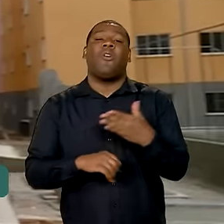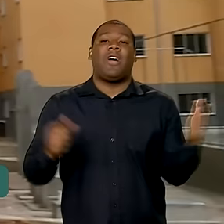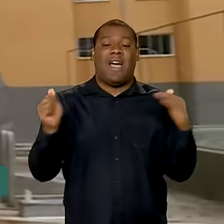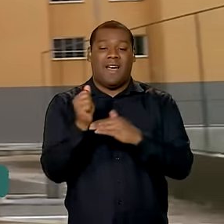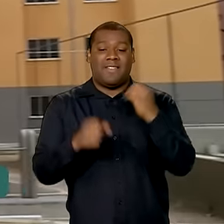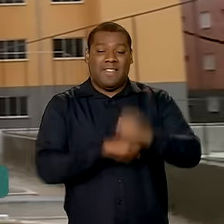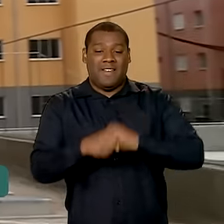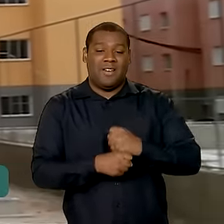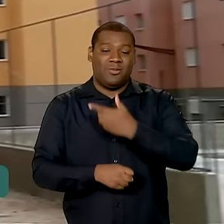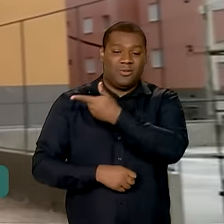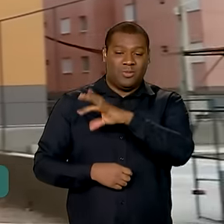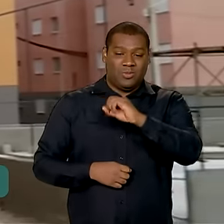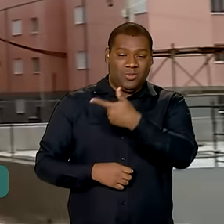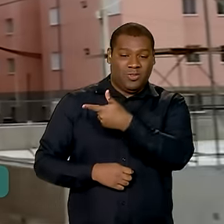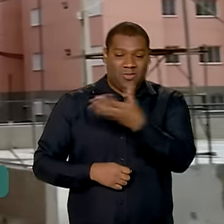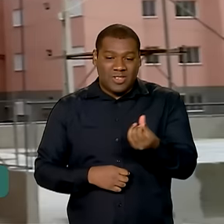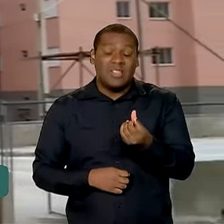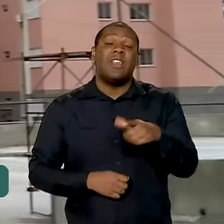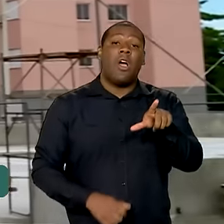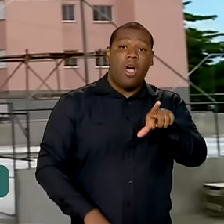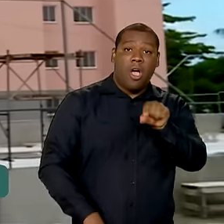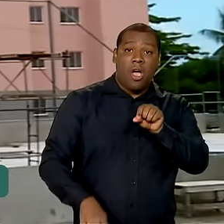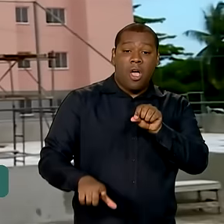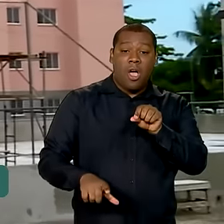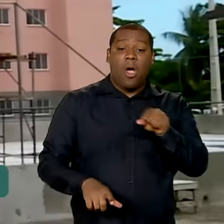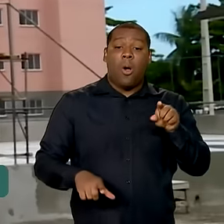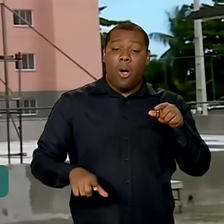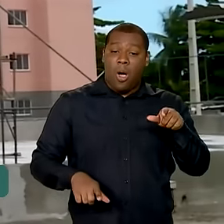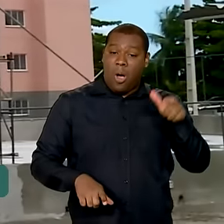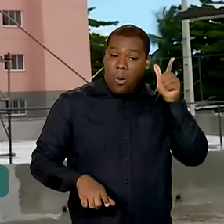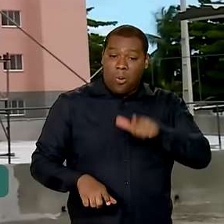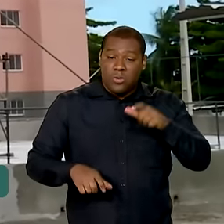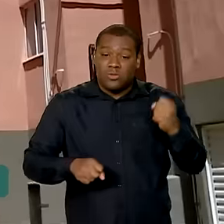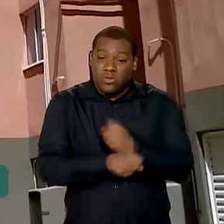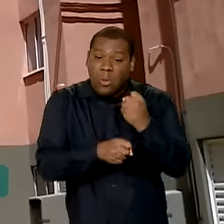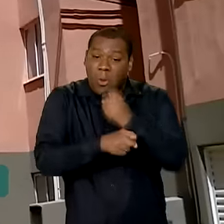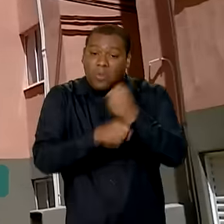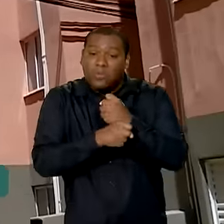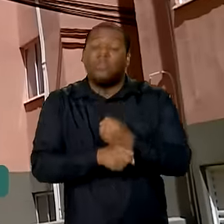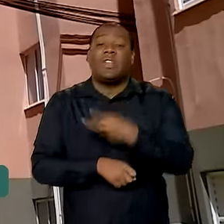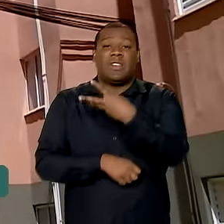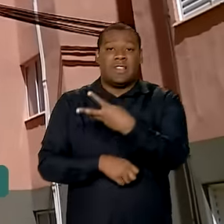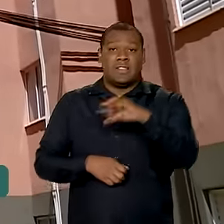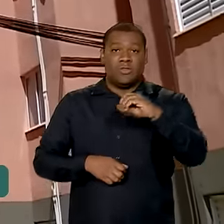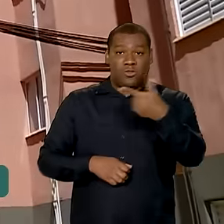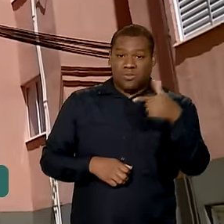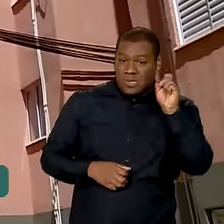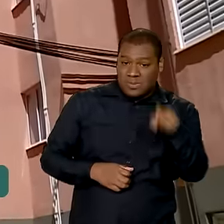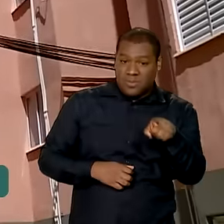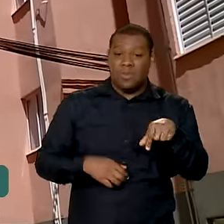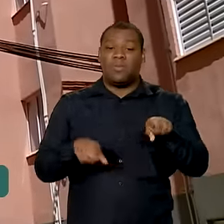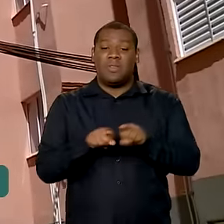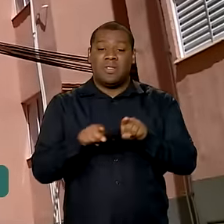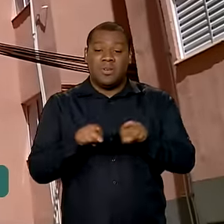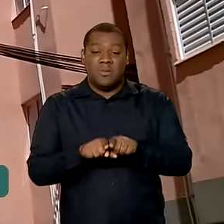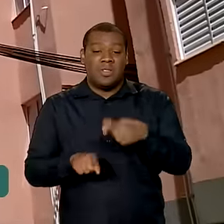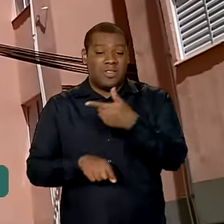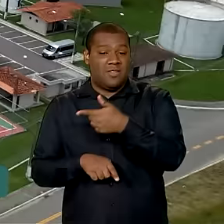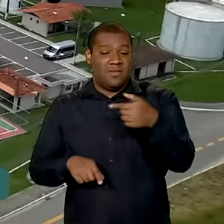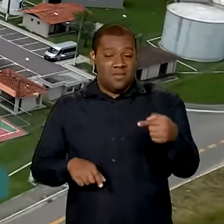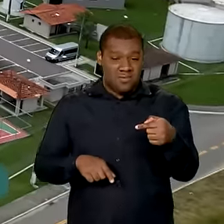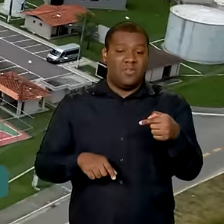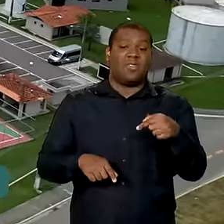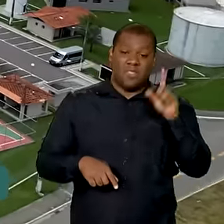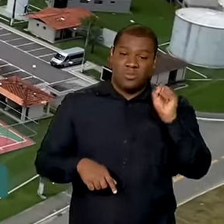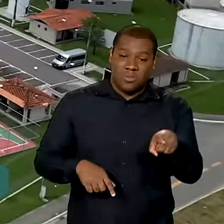programa, já foram selecionadas as 302 mil unidades habitacionais e entregues mais de 27 mil moradias.